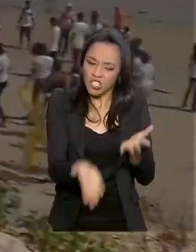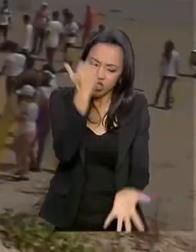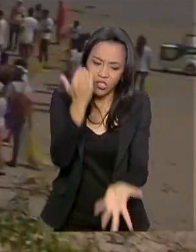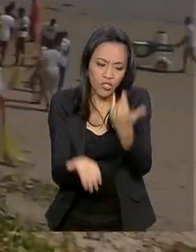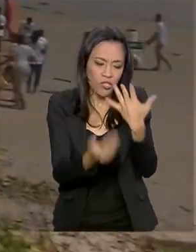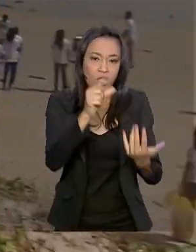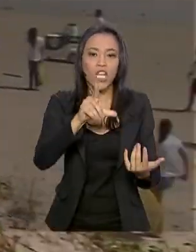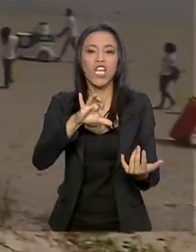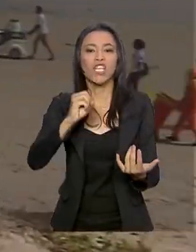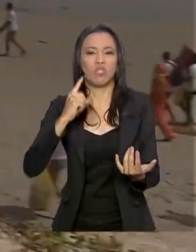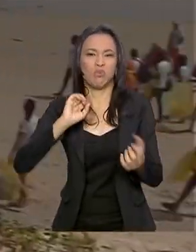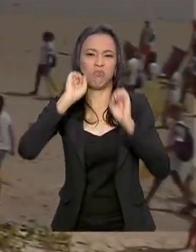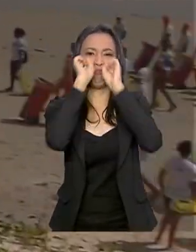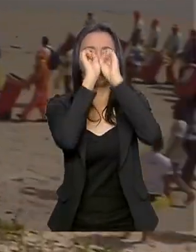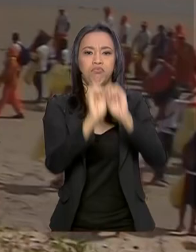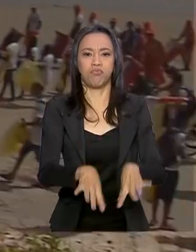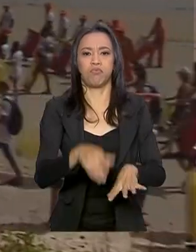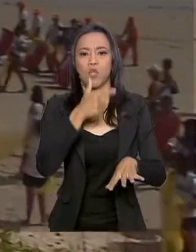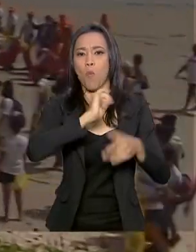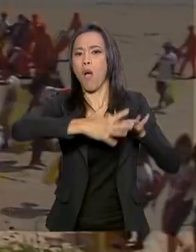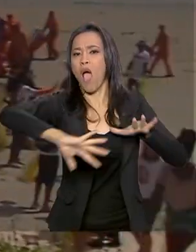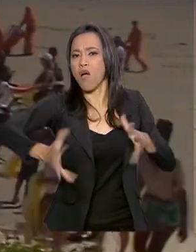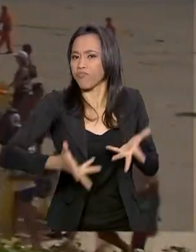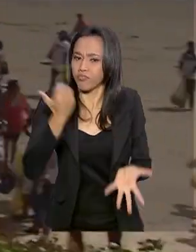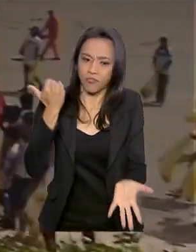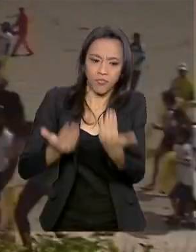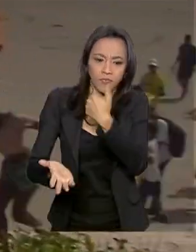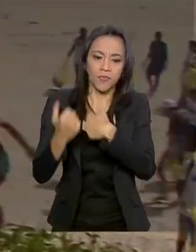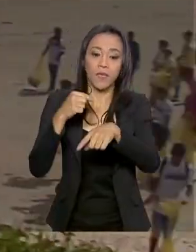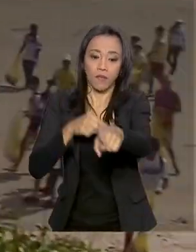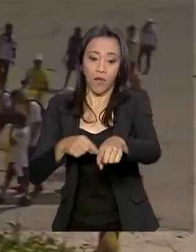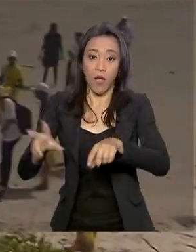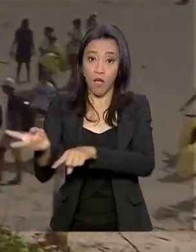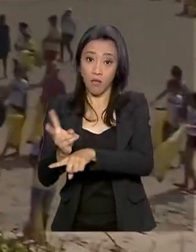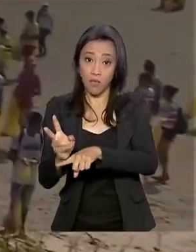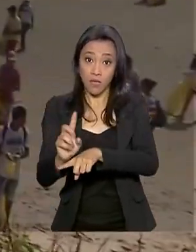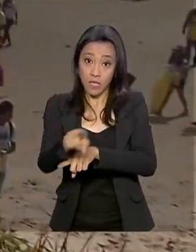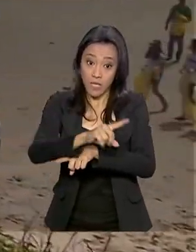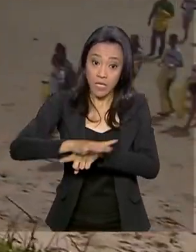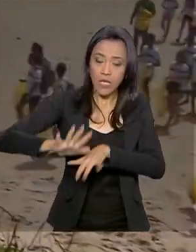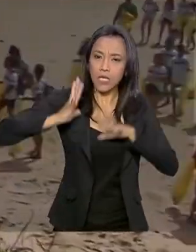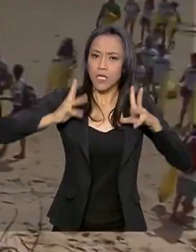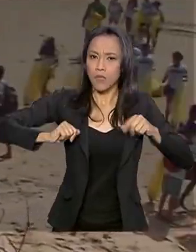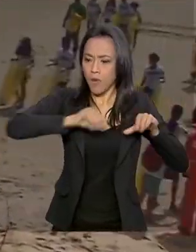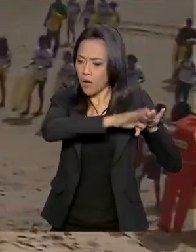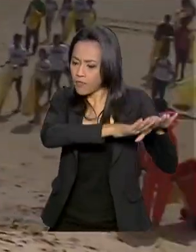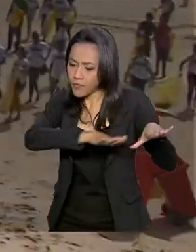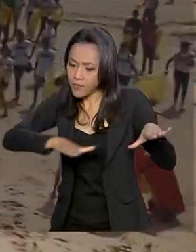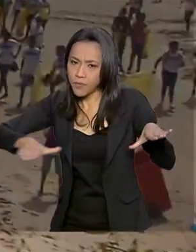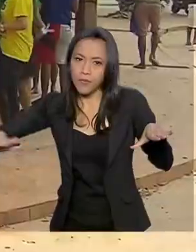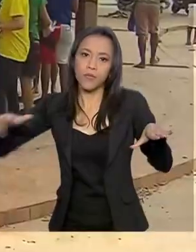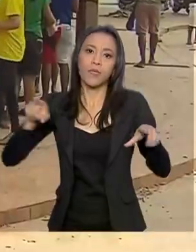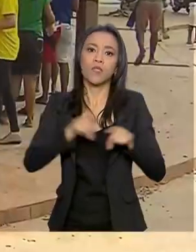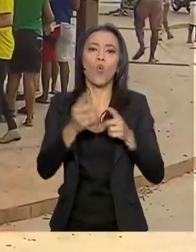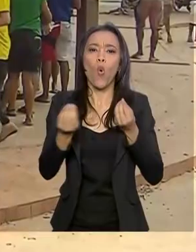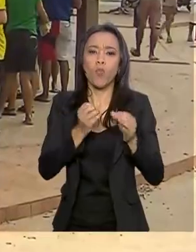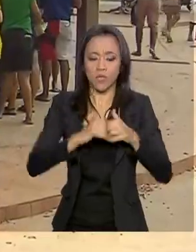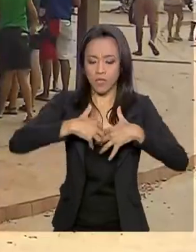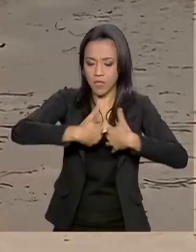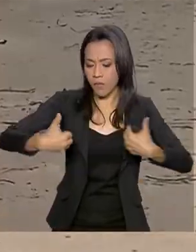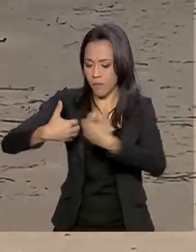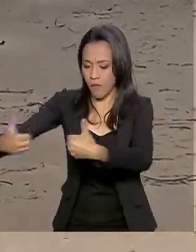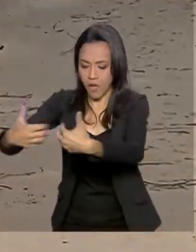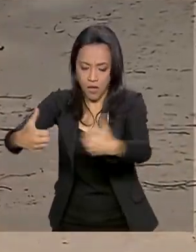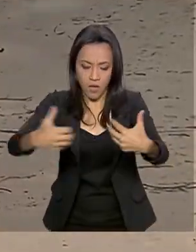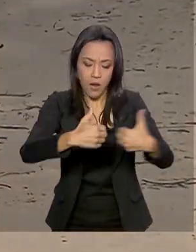Ministério com a parceria da Marinha, onde vão ser abordados aspectos da urbanização da zona costeira, gestão de resíduos, a importância da